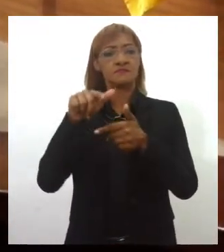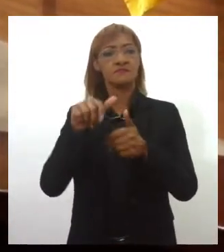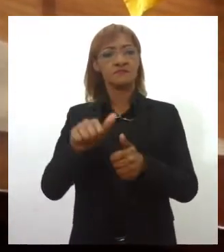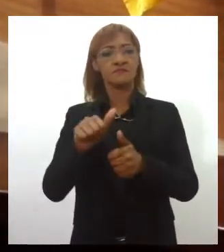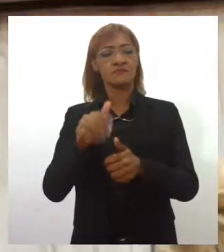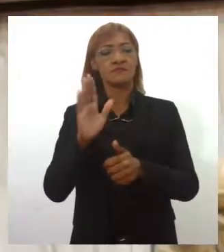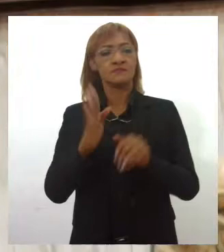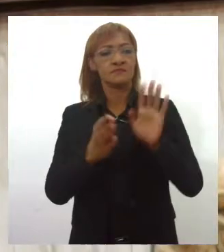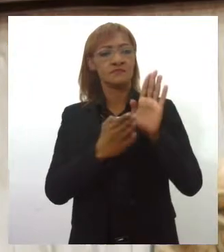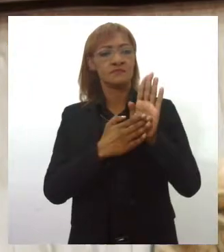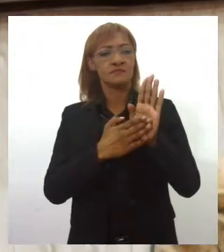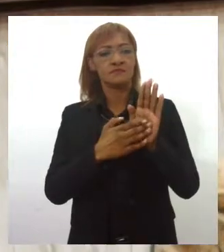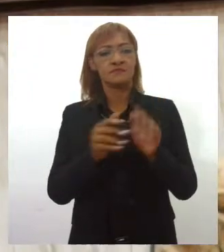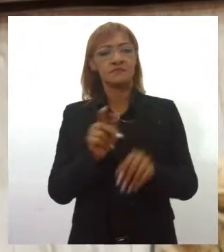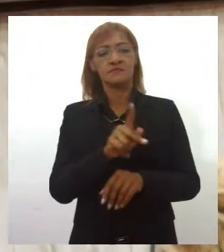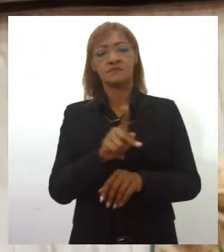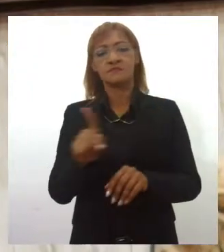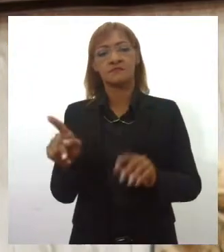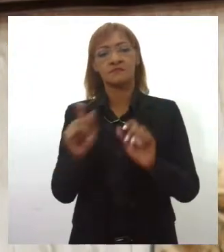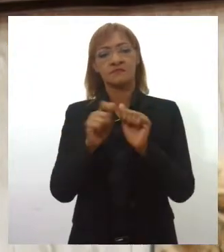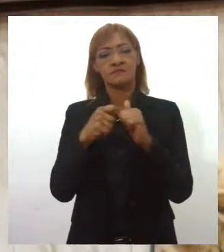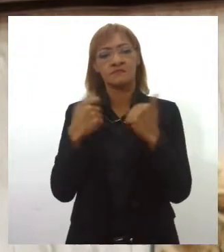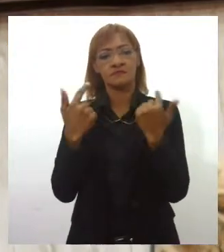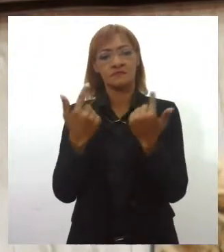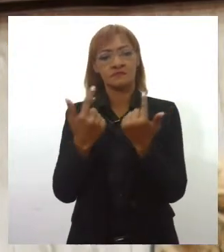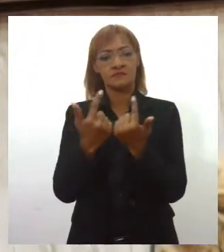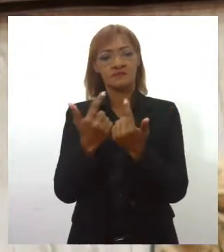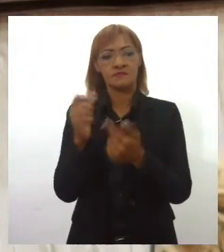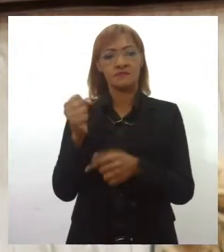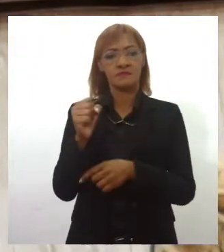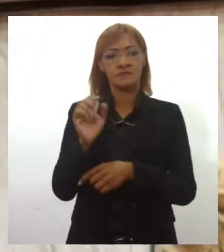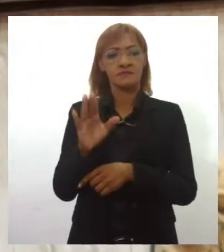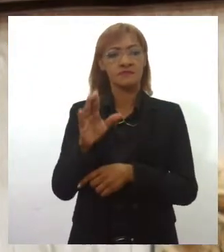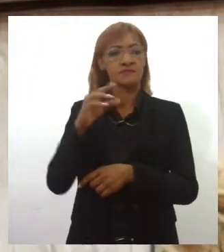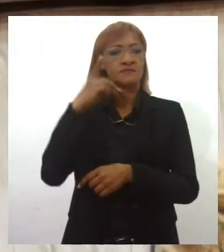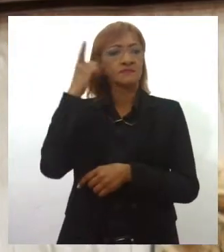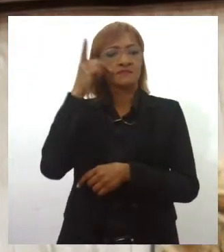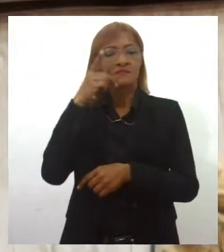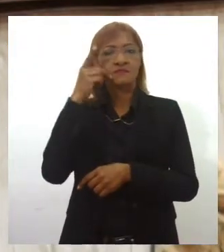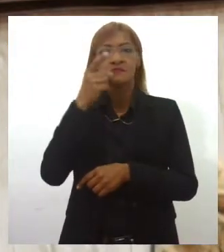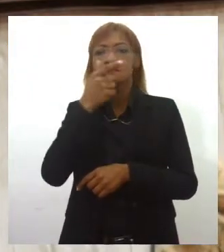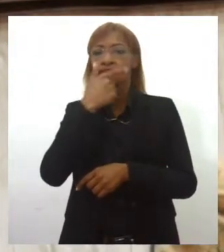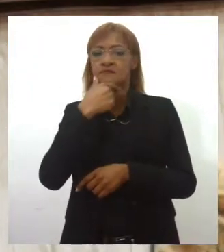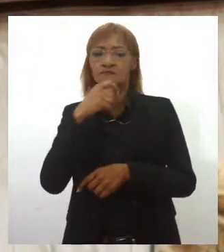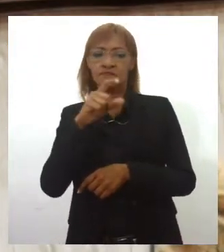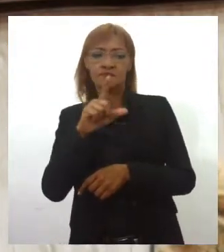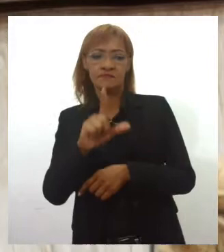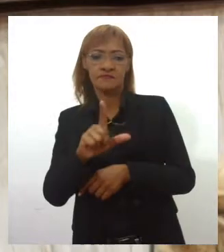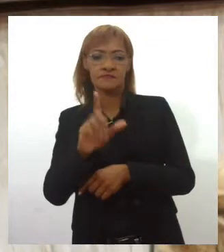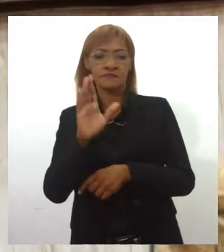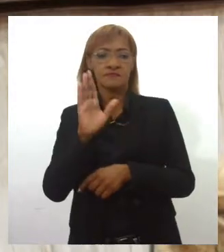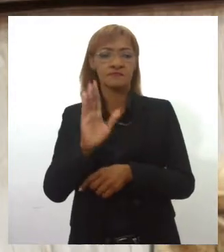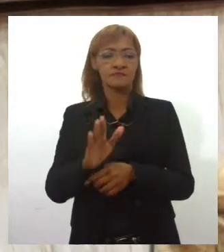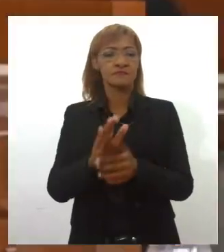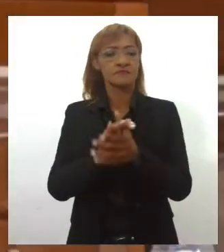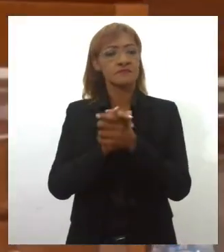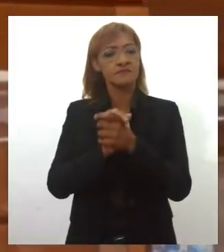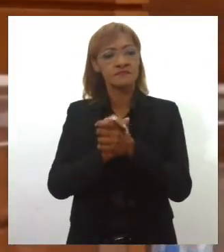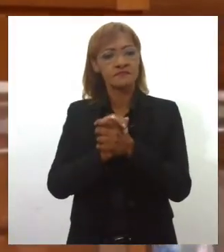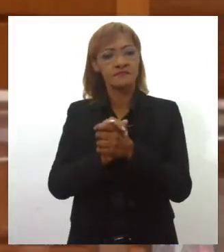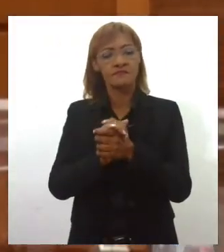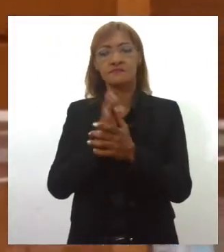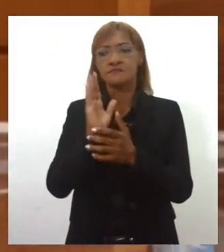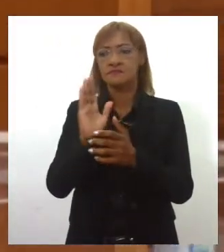da propositura do presidente da Assembleia Legislativa de Sergipe, deputado Luciano Bispo. O parlamentar avaliou que a apresentação do economista